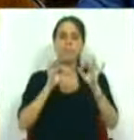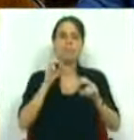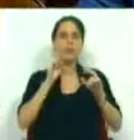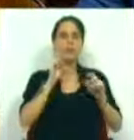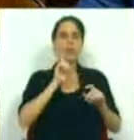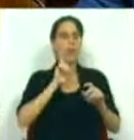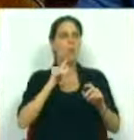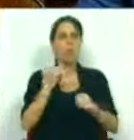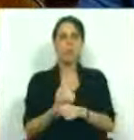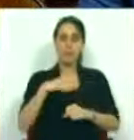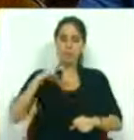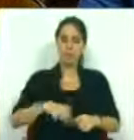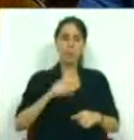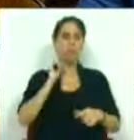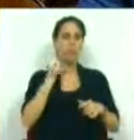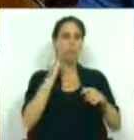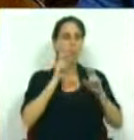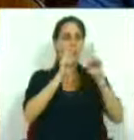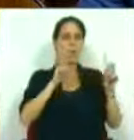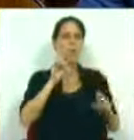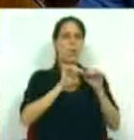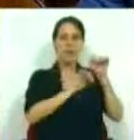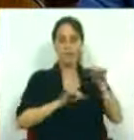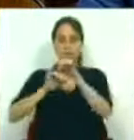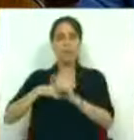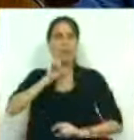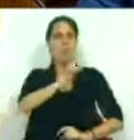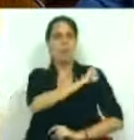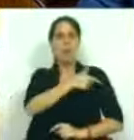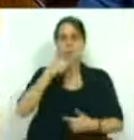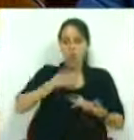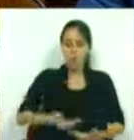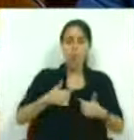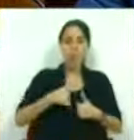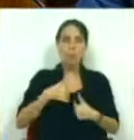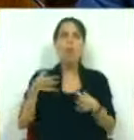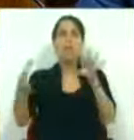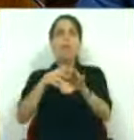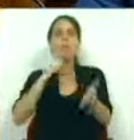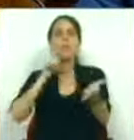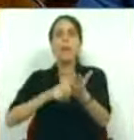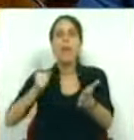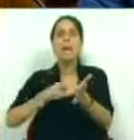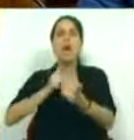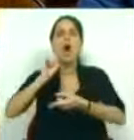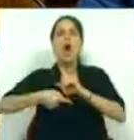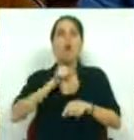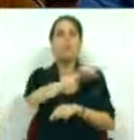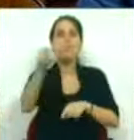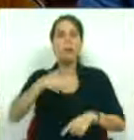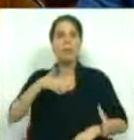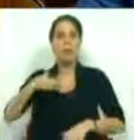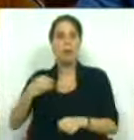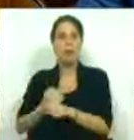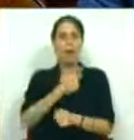qualificação dos trabalhadores portugueses, ajustando as suas competências às reais necessidades das empresas e